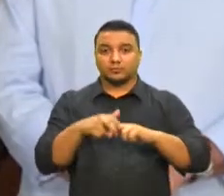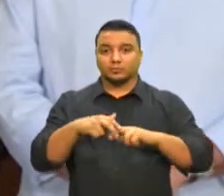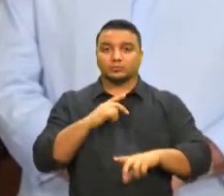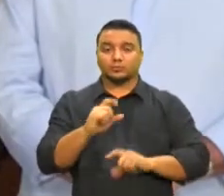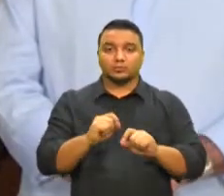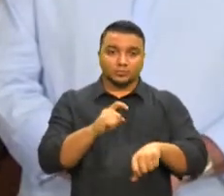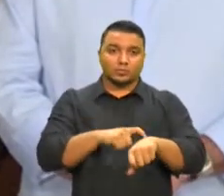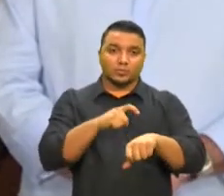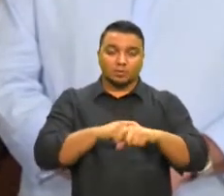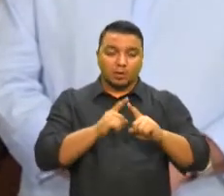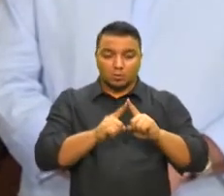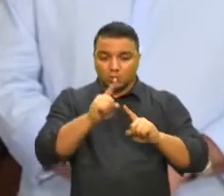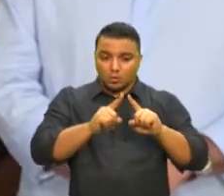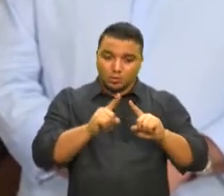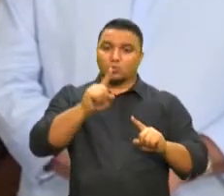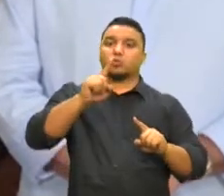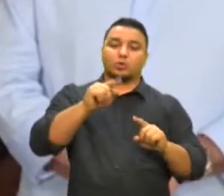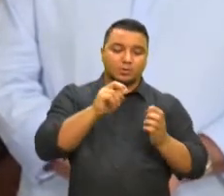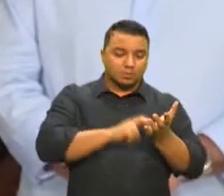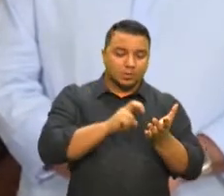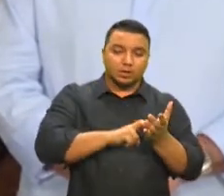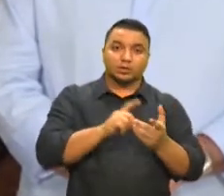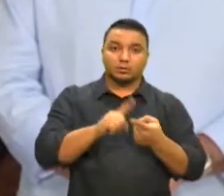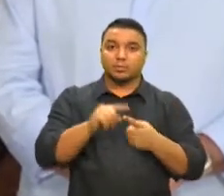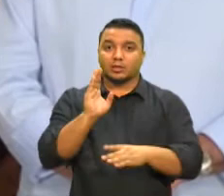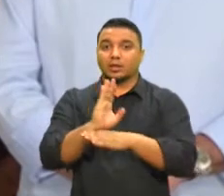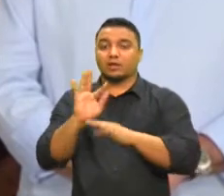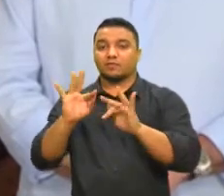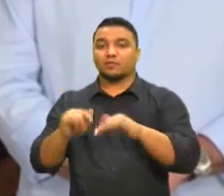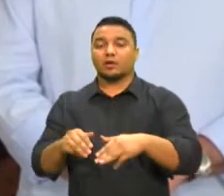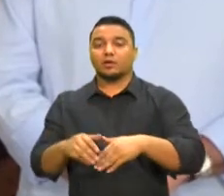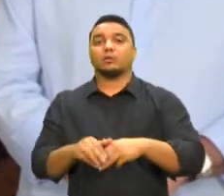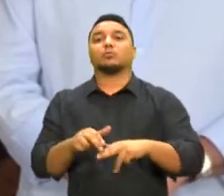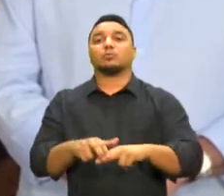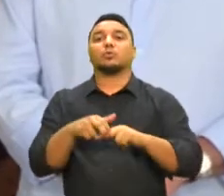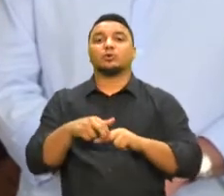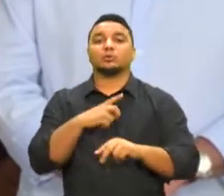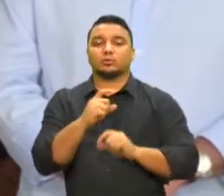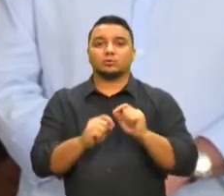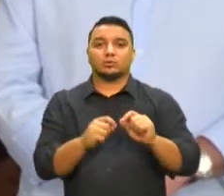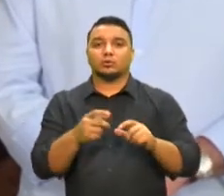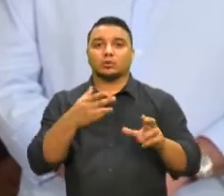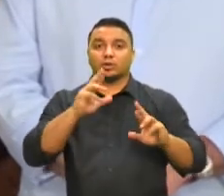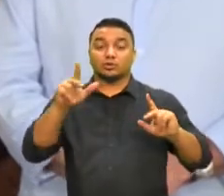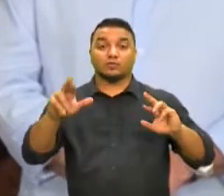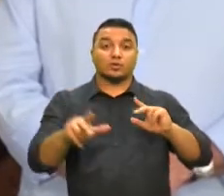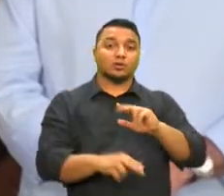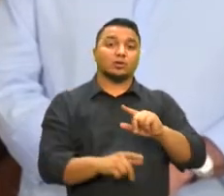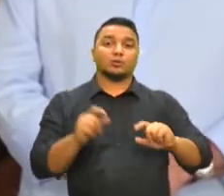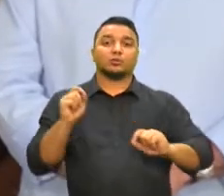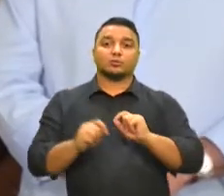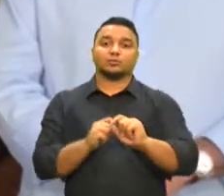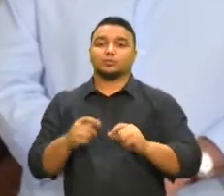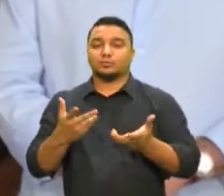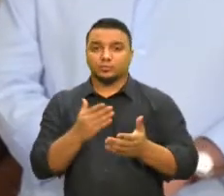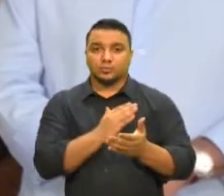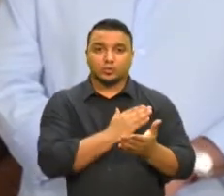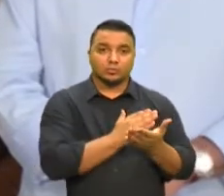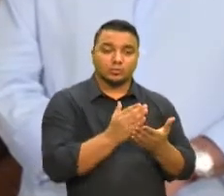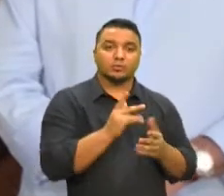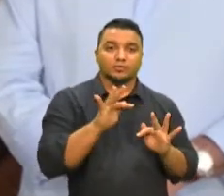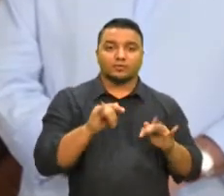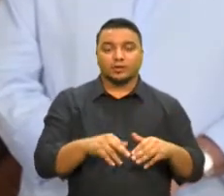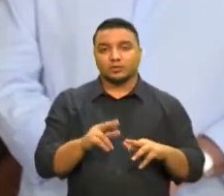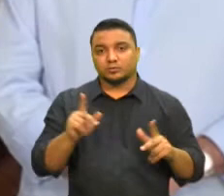de pico, que é início da manhã e final da tarde. Então, os horários, por isso nós diferenciamos os horários de início e de término